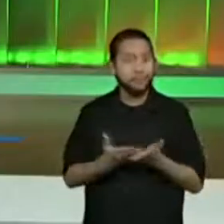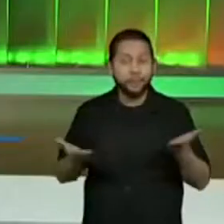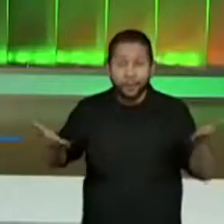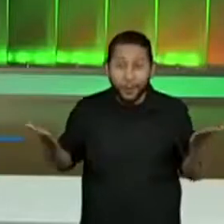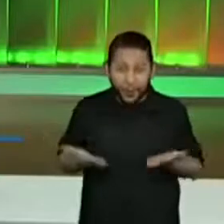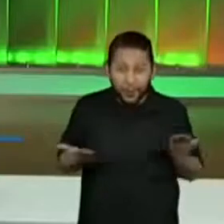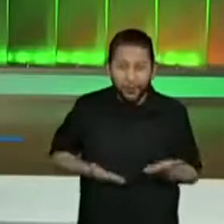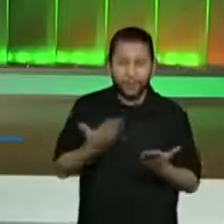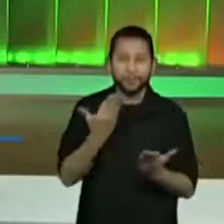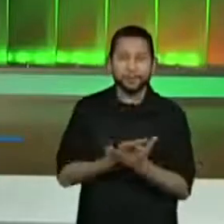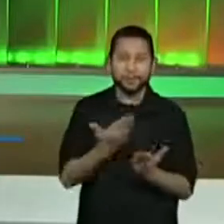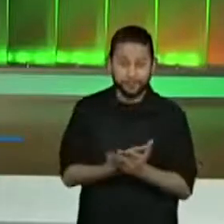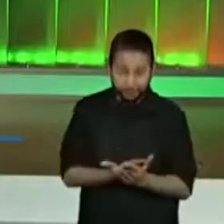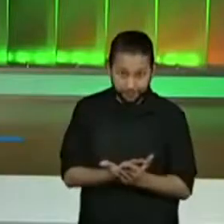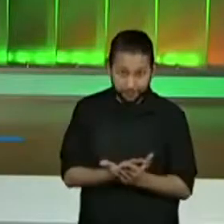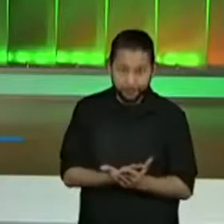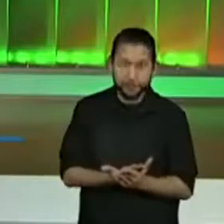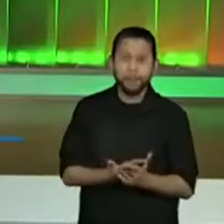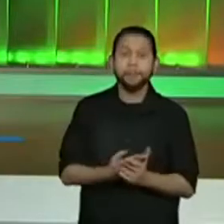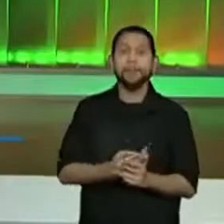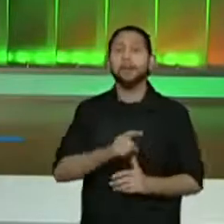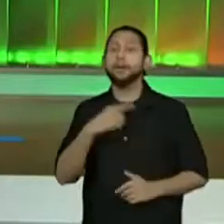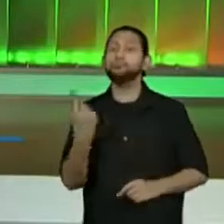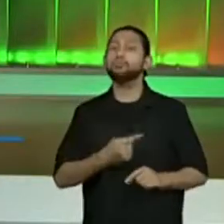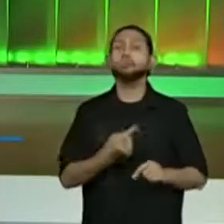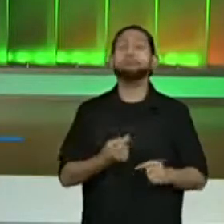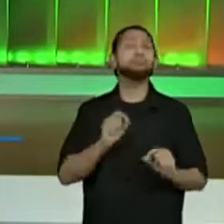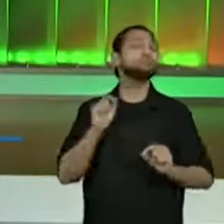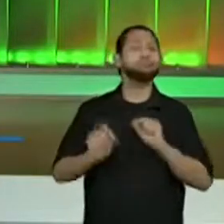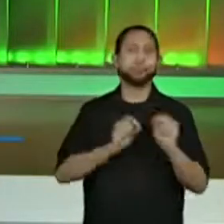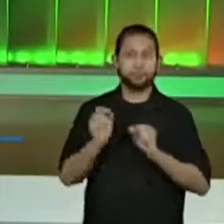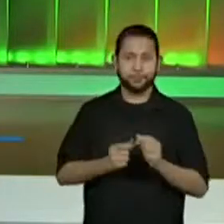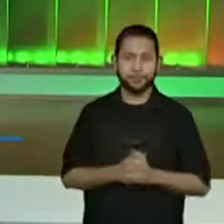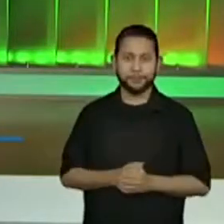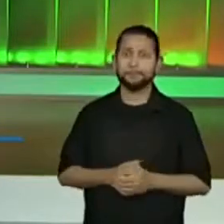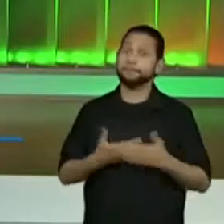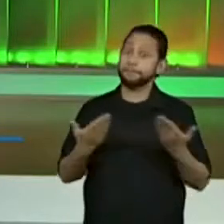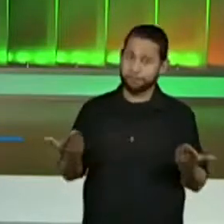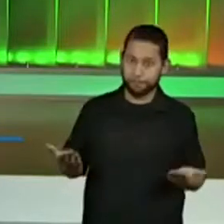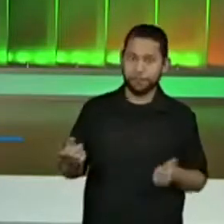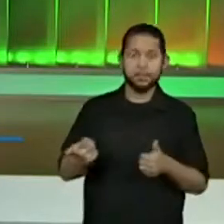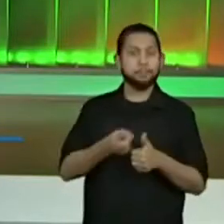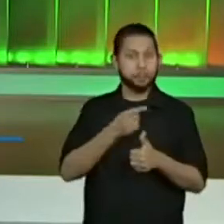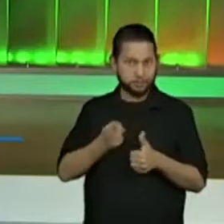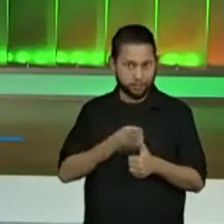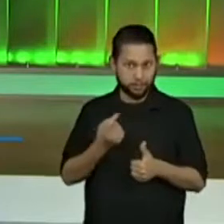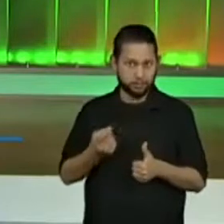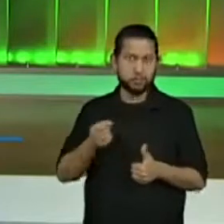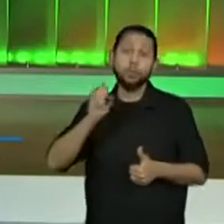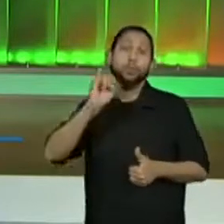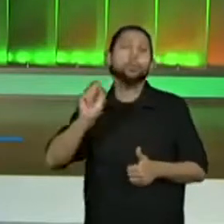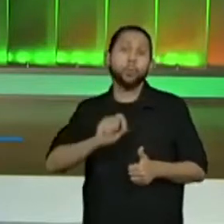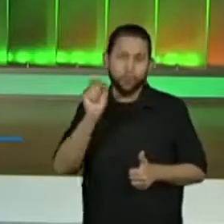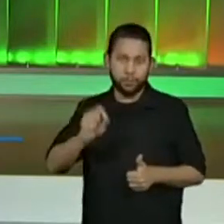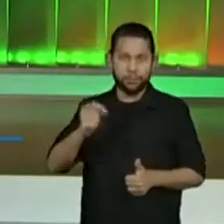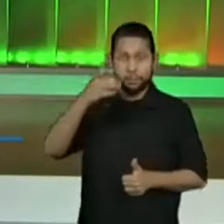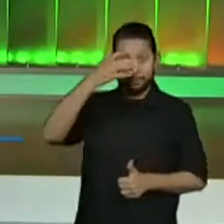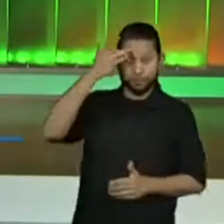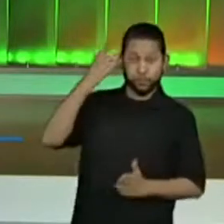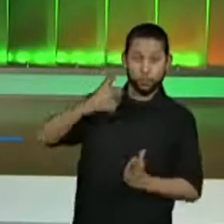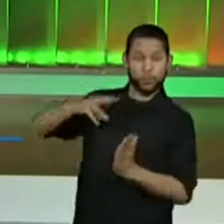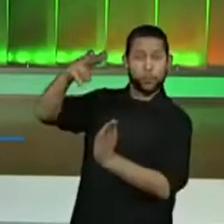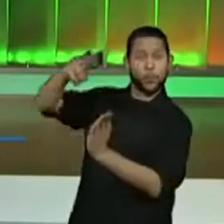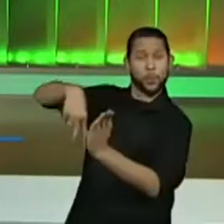agora, o que nós faremos? Em primeiro momento, se a carta é